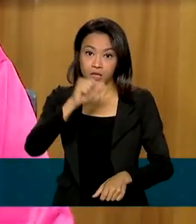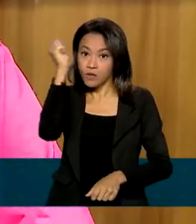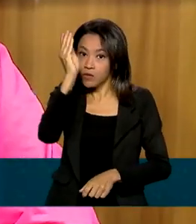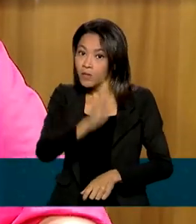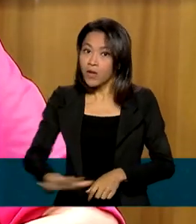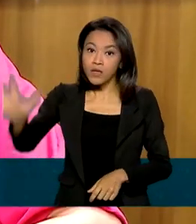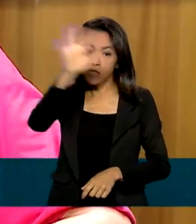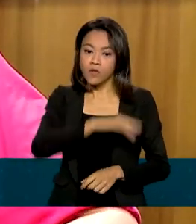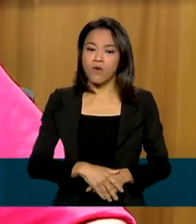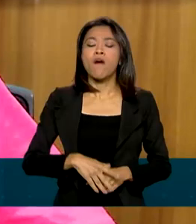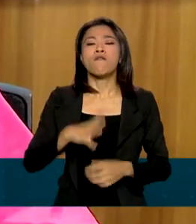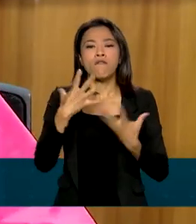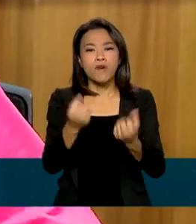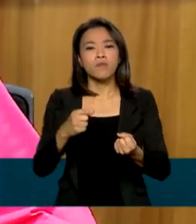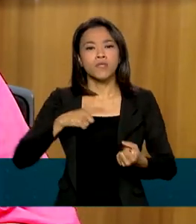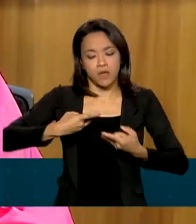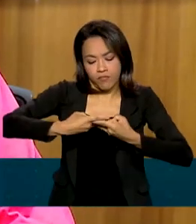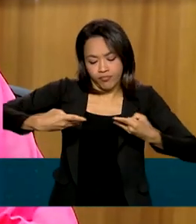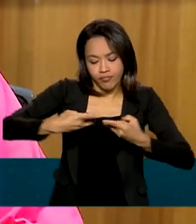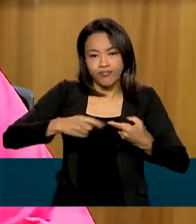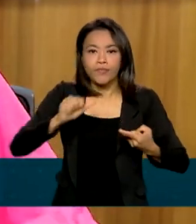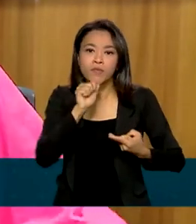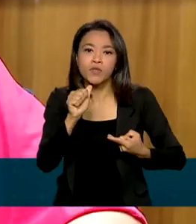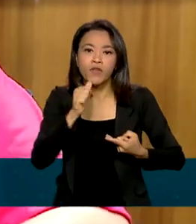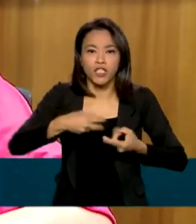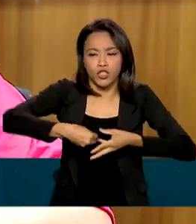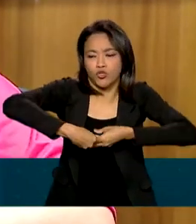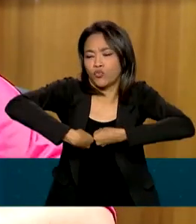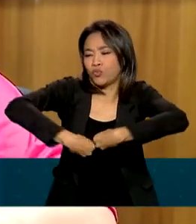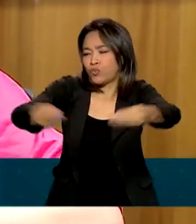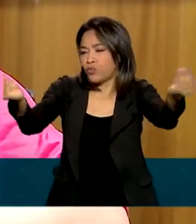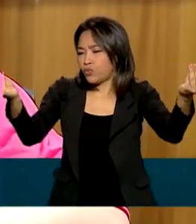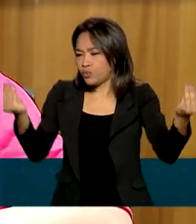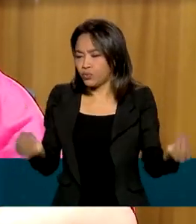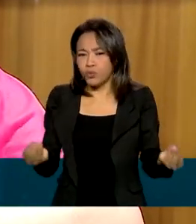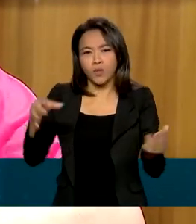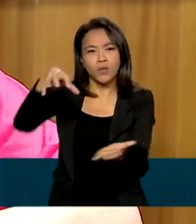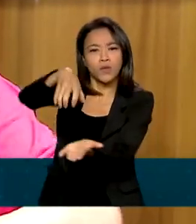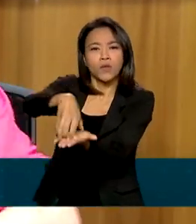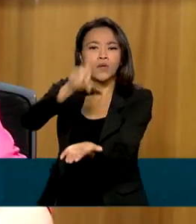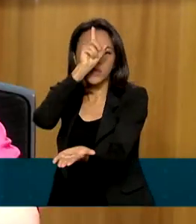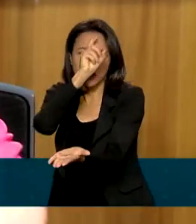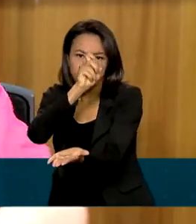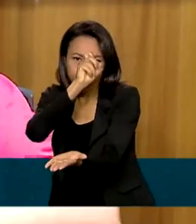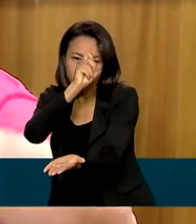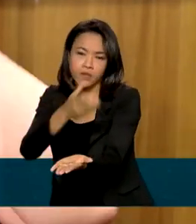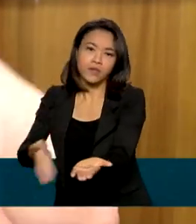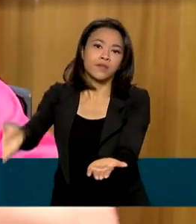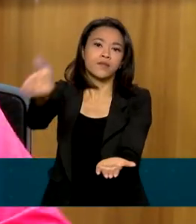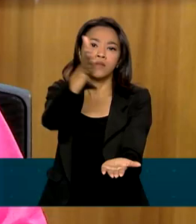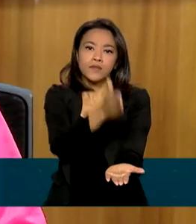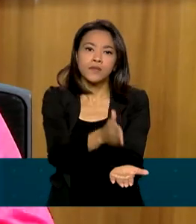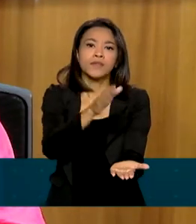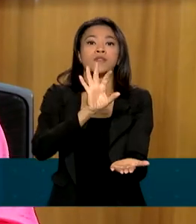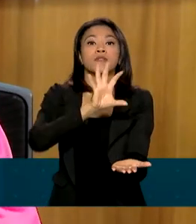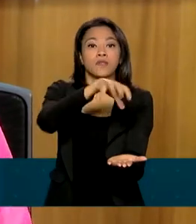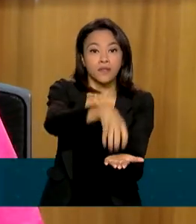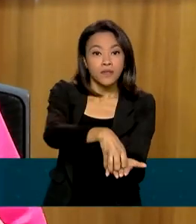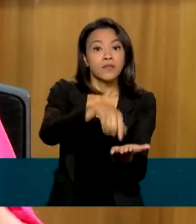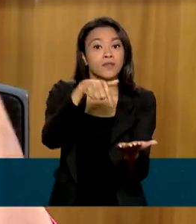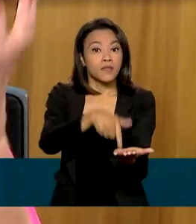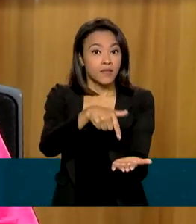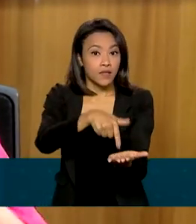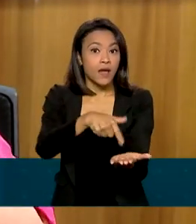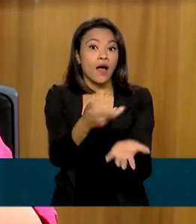ter absorventes todos os dias nos postinhos de saúde, lá nas unidades de atendimento assistencial.